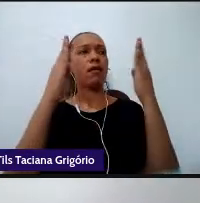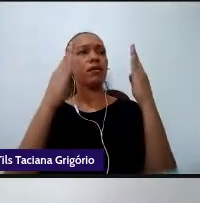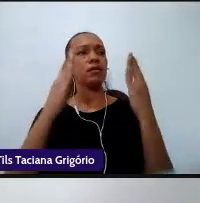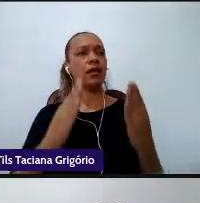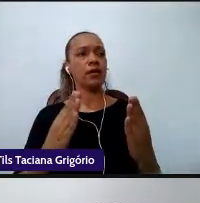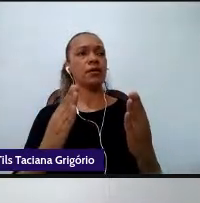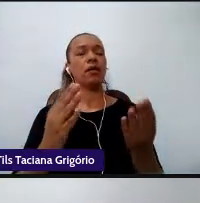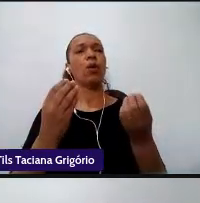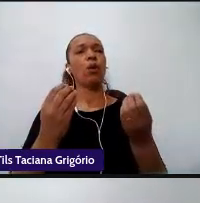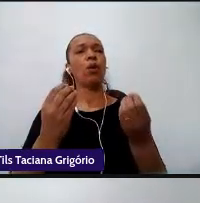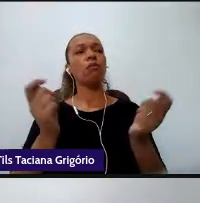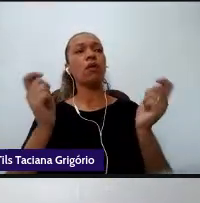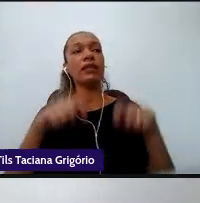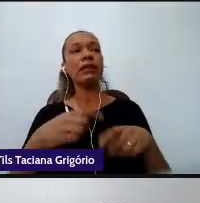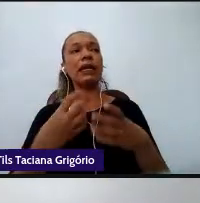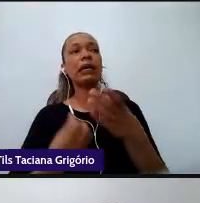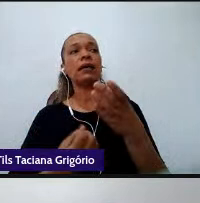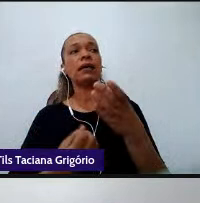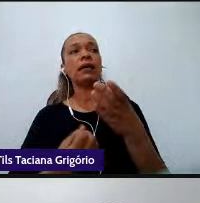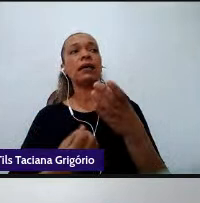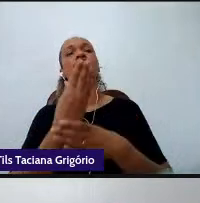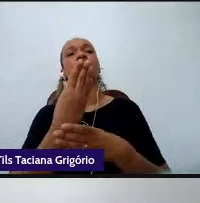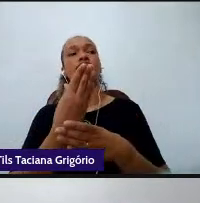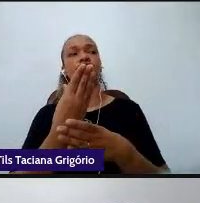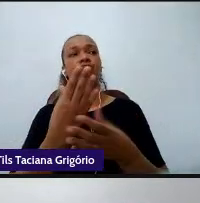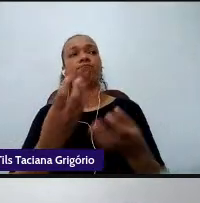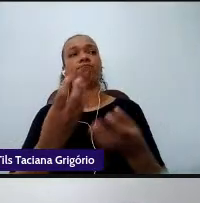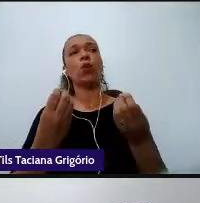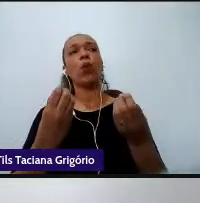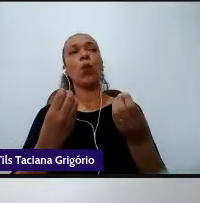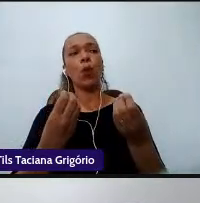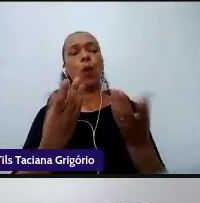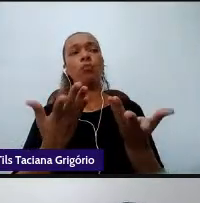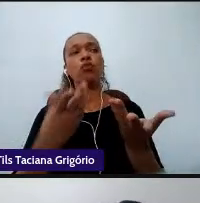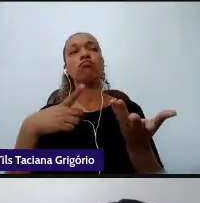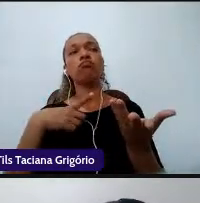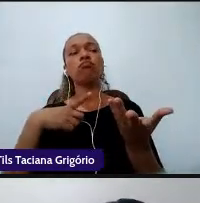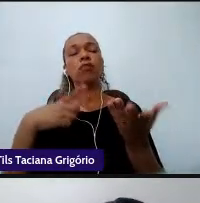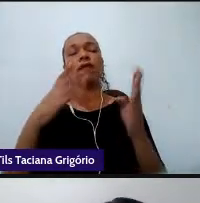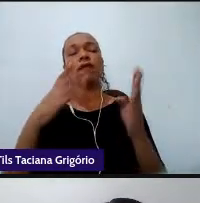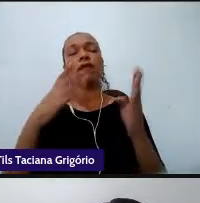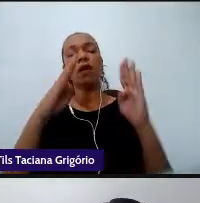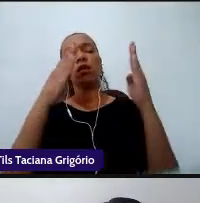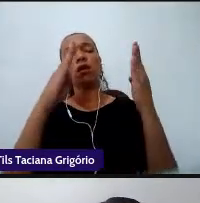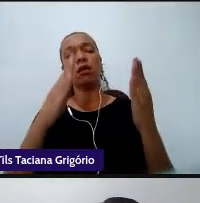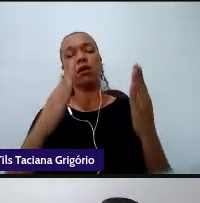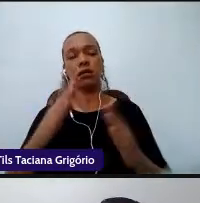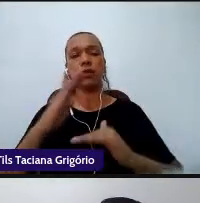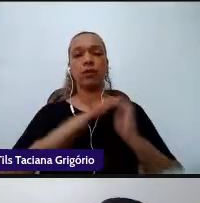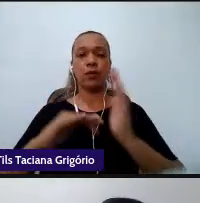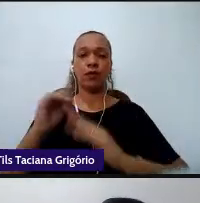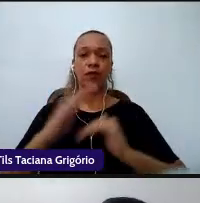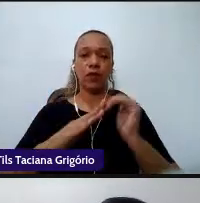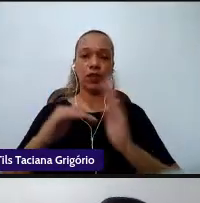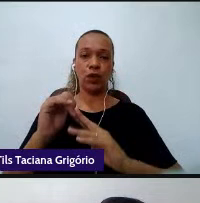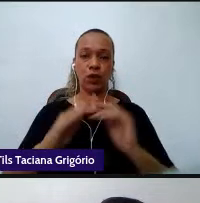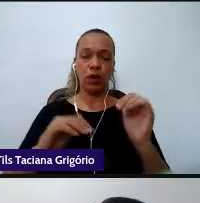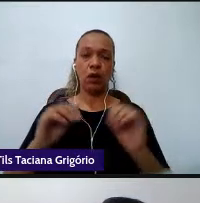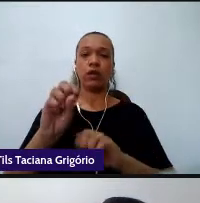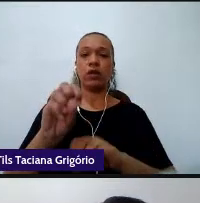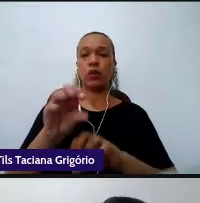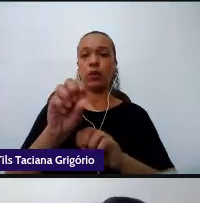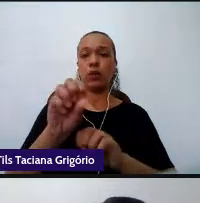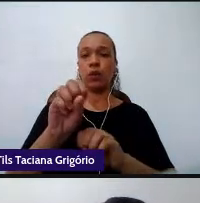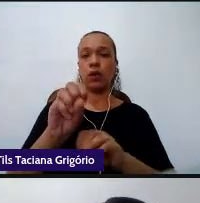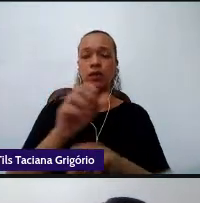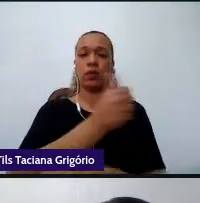implementado, de que maneira isso veio sendo colocado para os profissionais da educação, para os estudantes, num